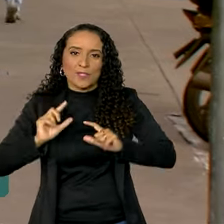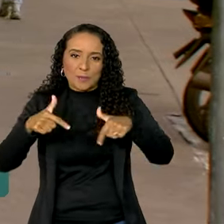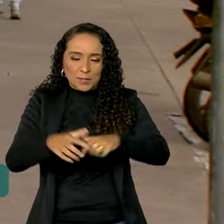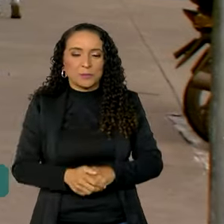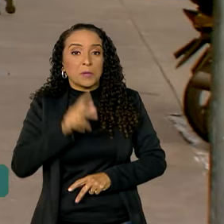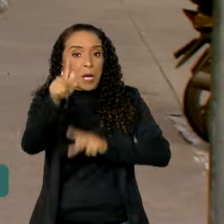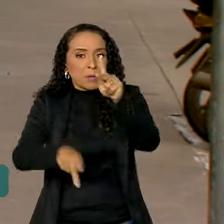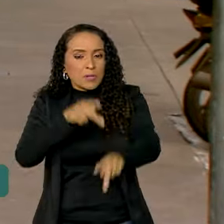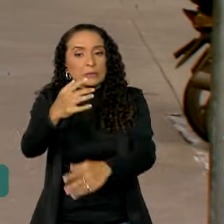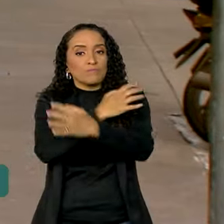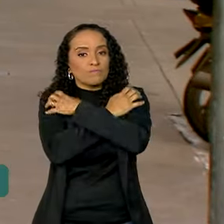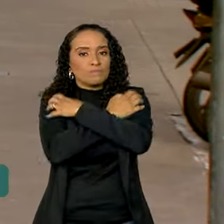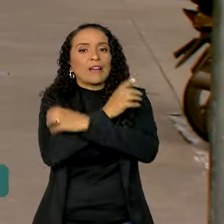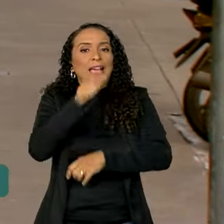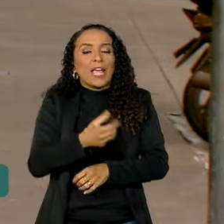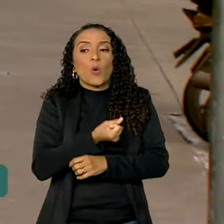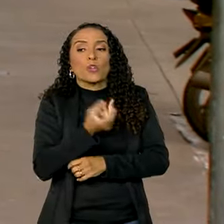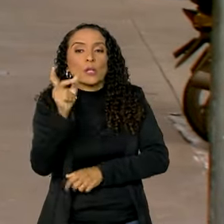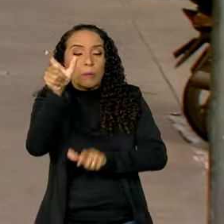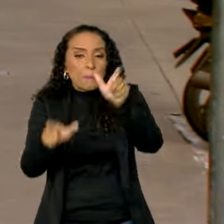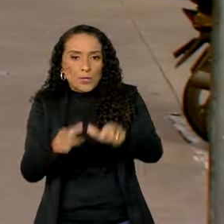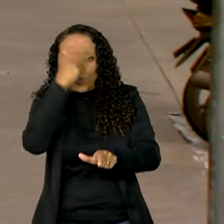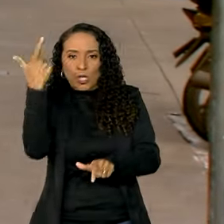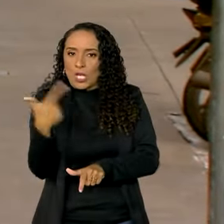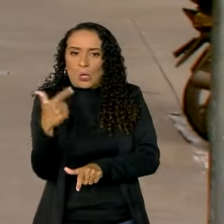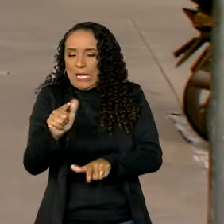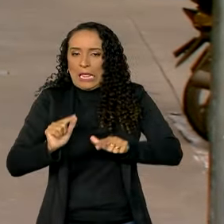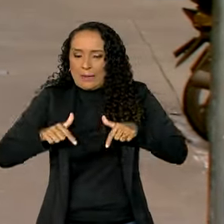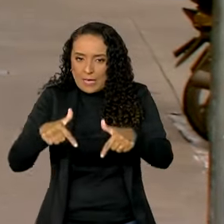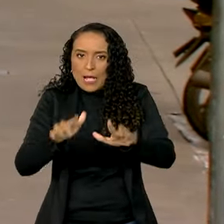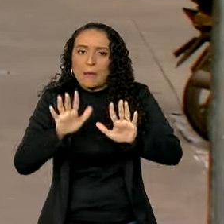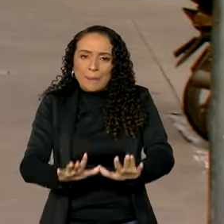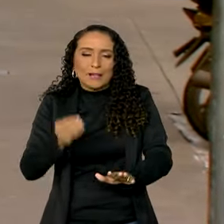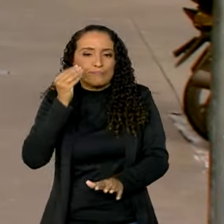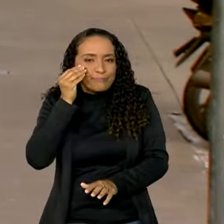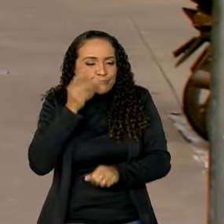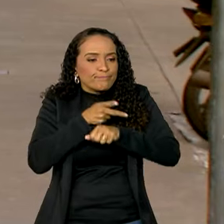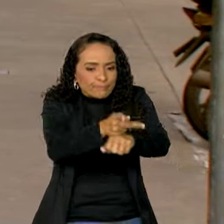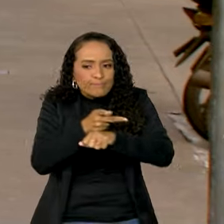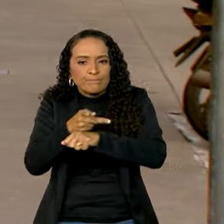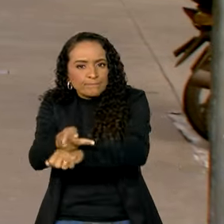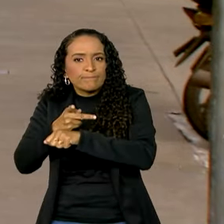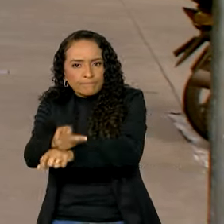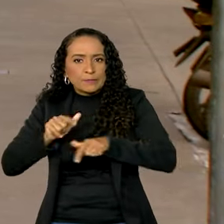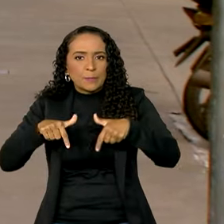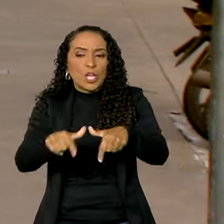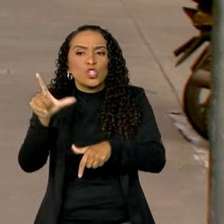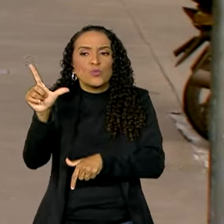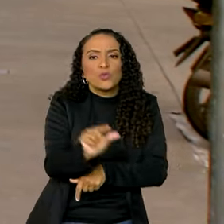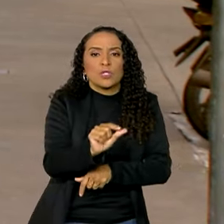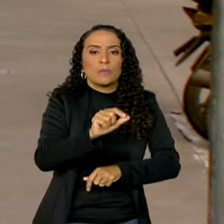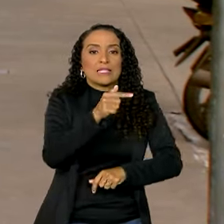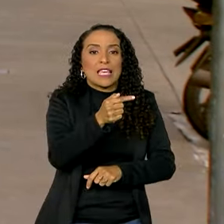A população desocupada, que é o número de pessoas que não estava trabalhando, mas tentava encontrar emprego, diminuiu